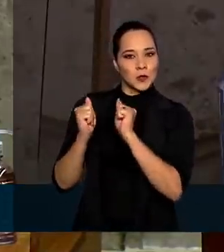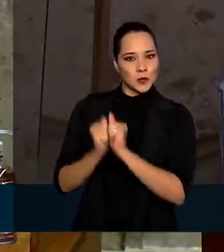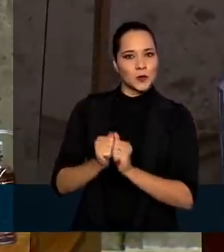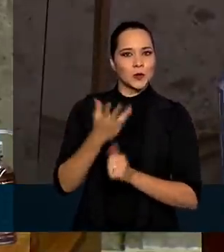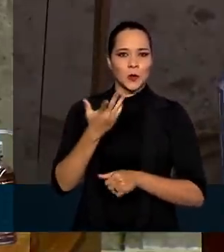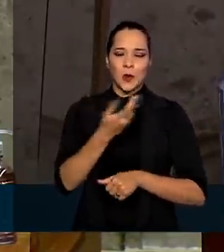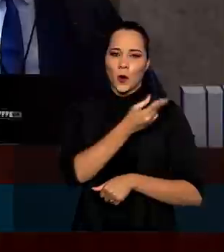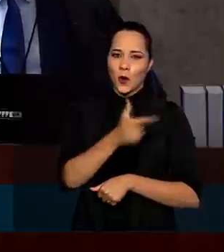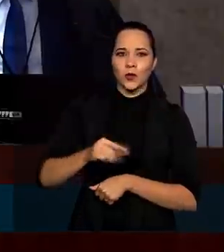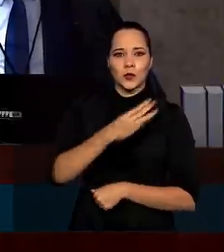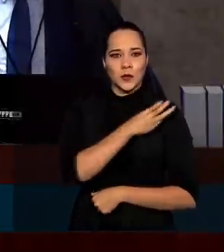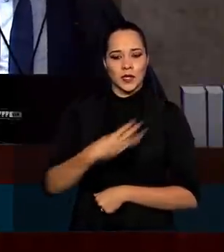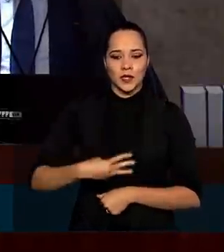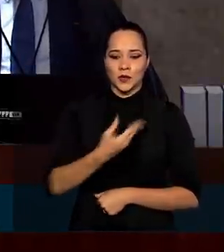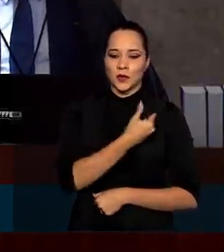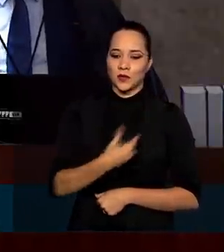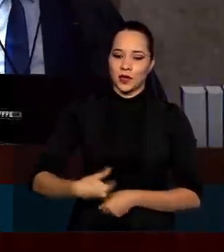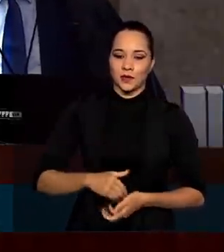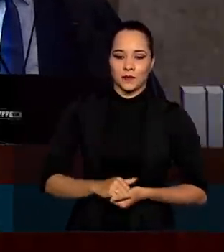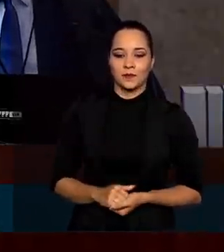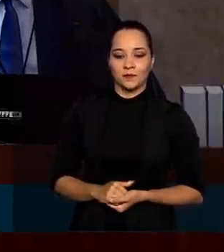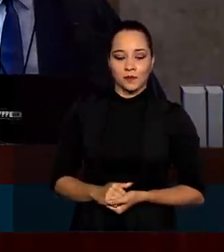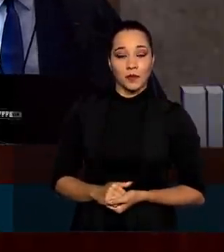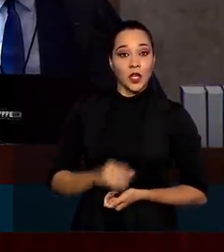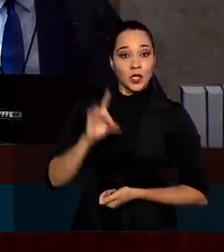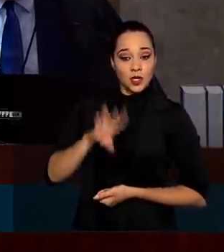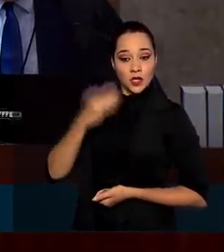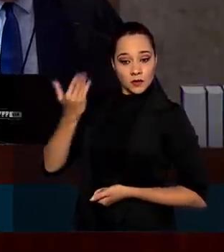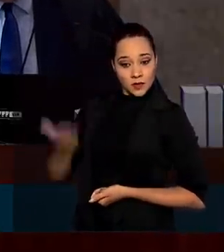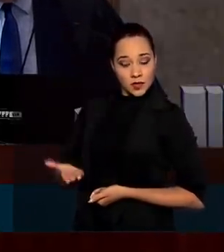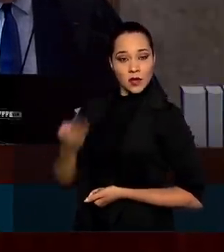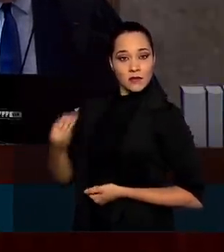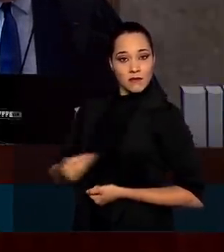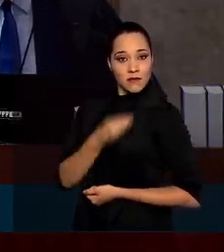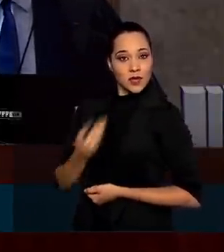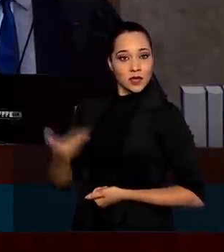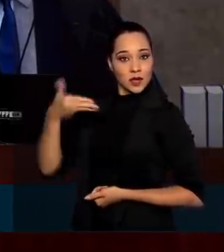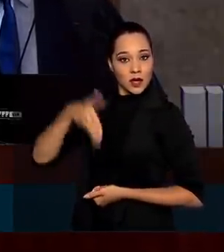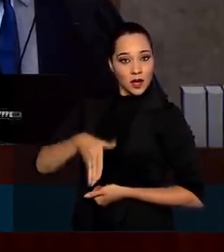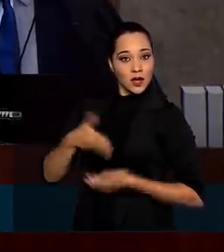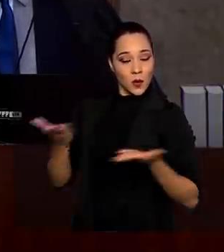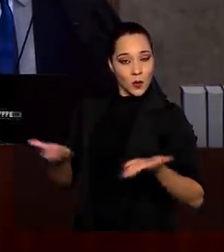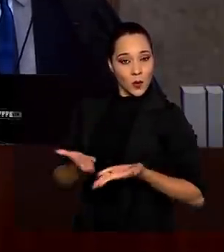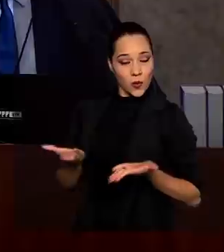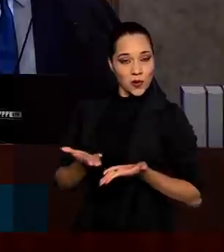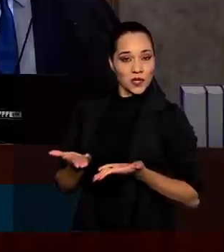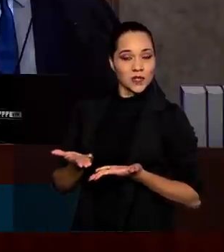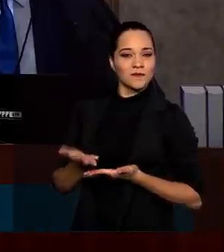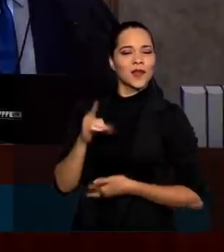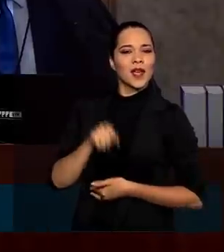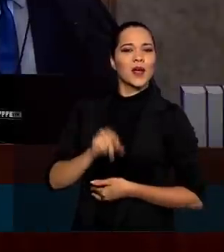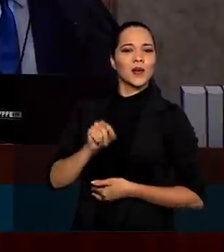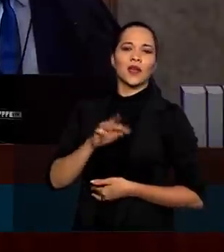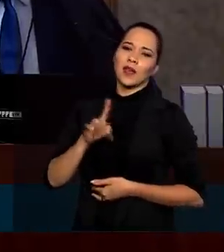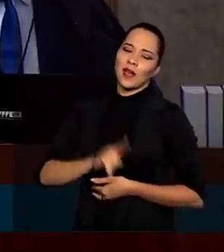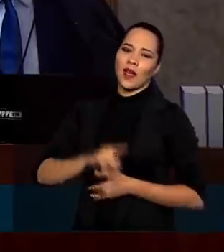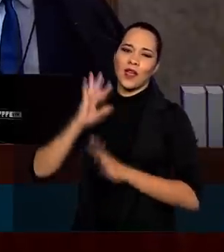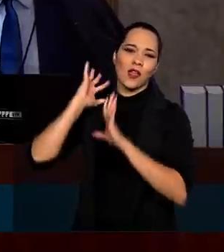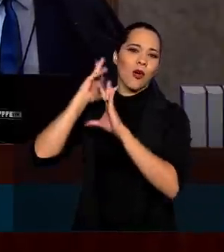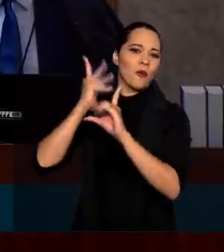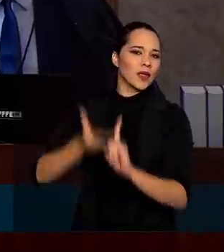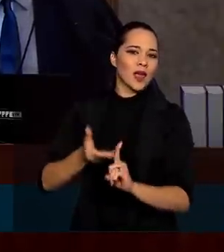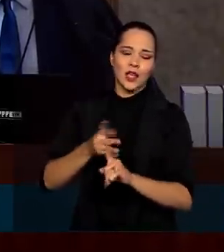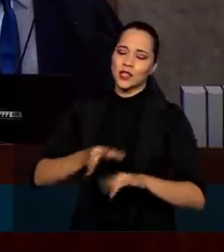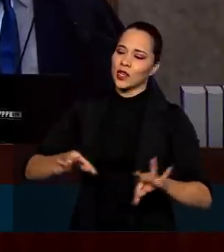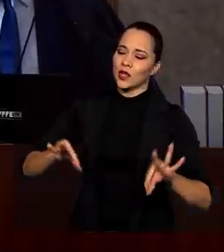ministros do governo. O gesto de sua excelência, de vir aqui, neste momento, é um gesto em homenagem à